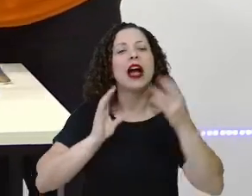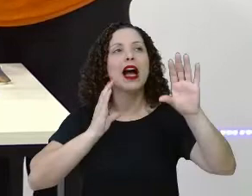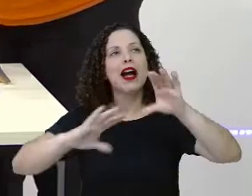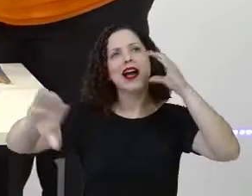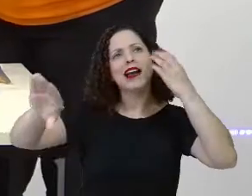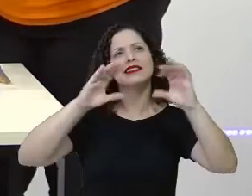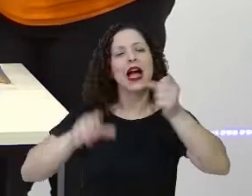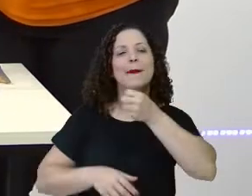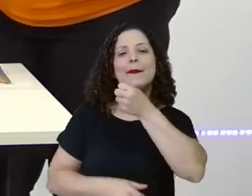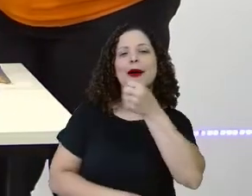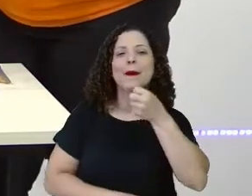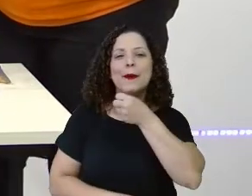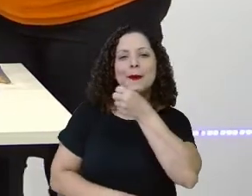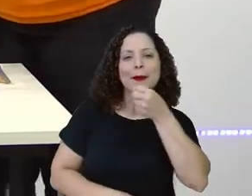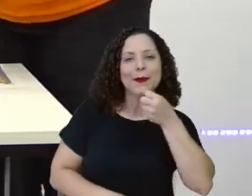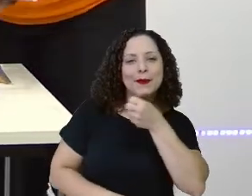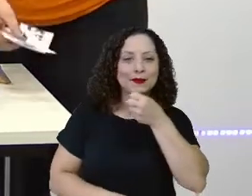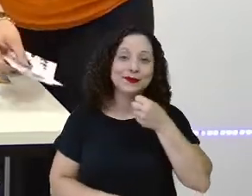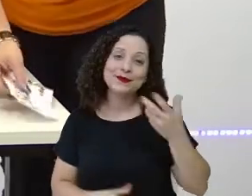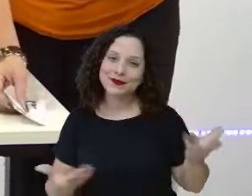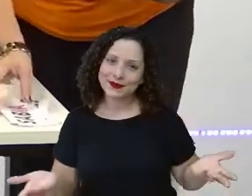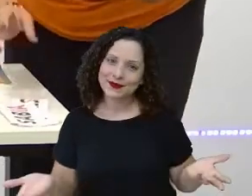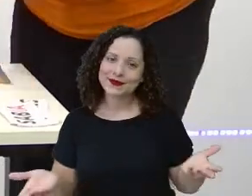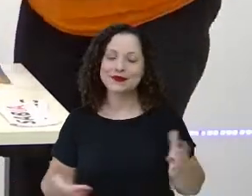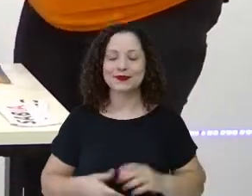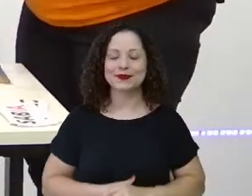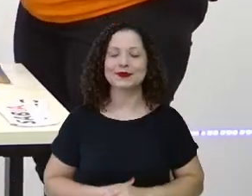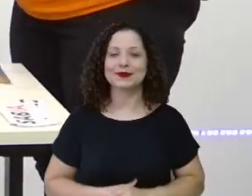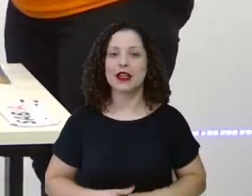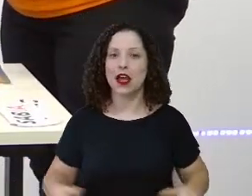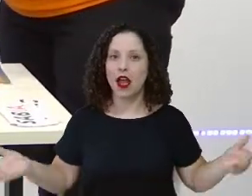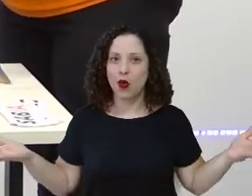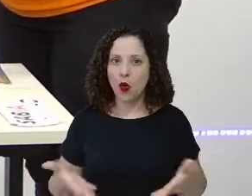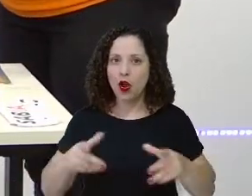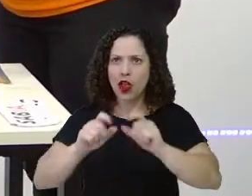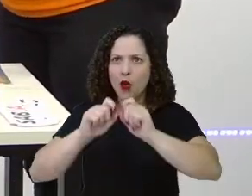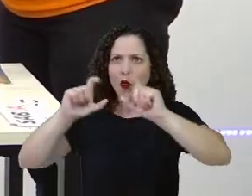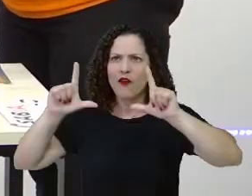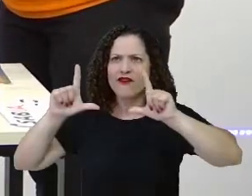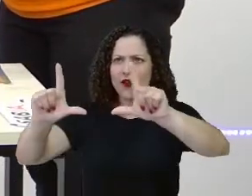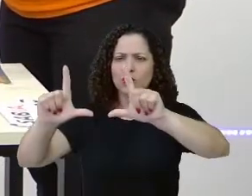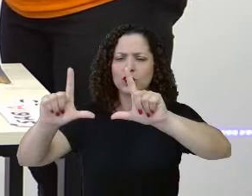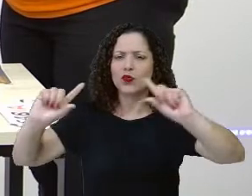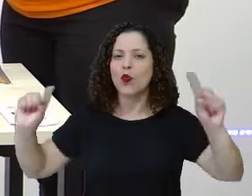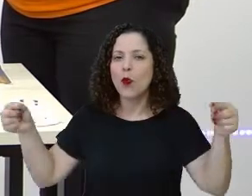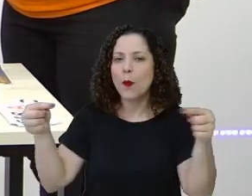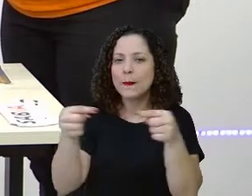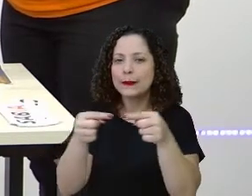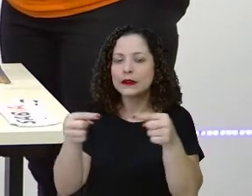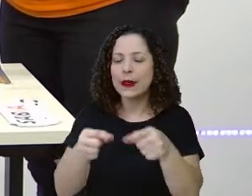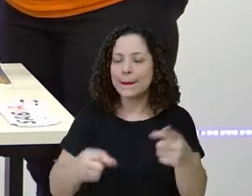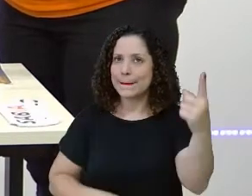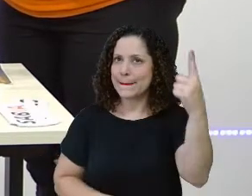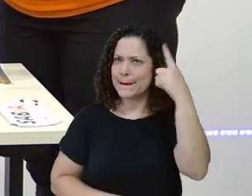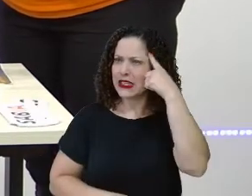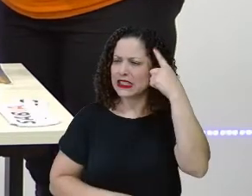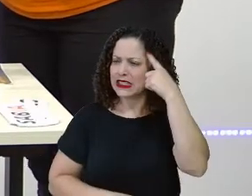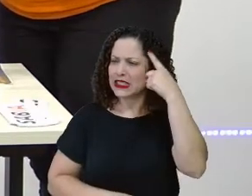pensando que eu não sabia. Aí a gente já vai começar com a imagem. Qual a imagem aí que é pensando? Hum!